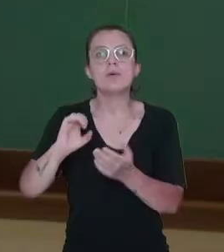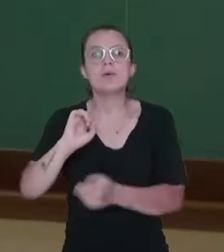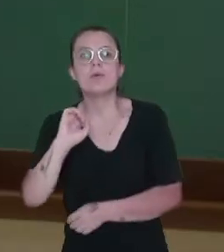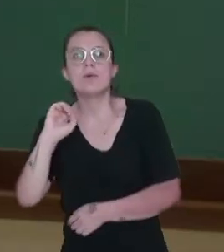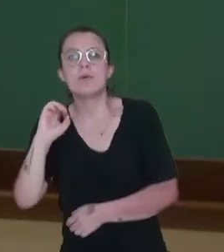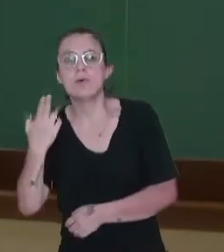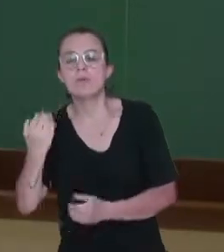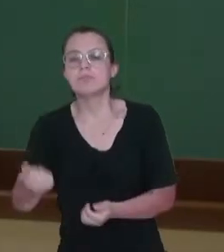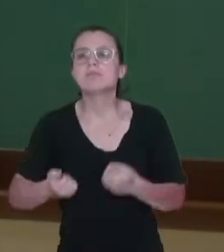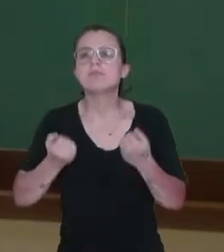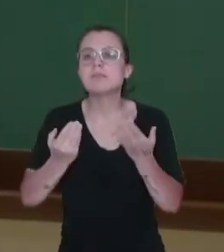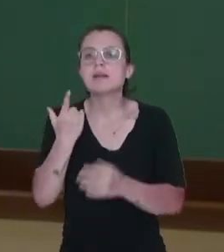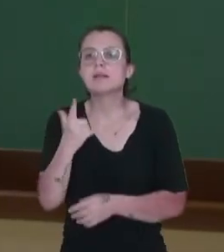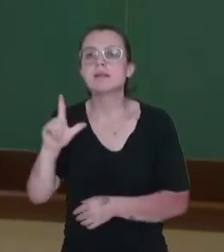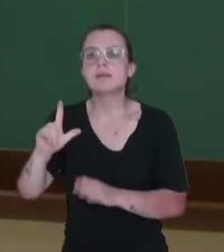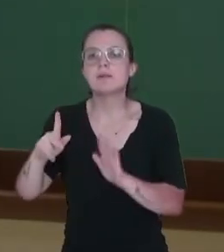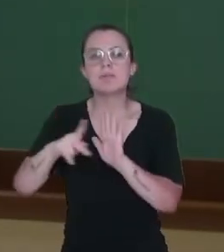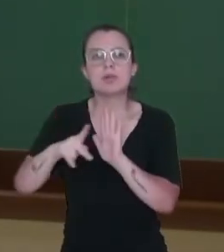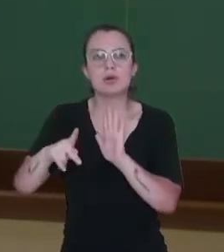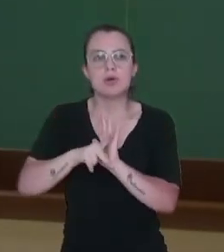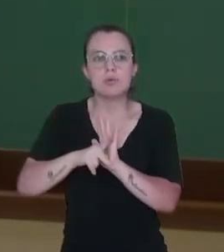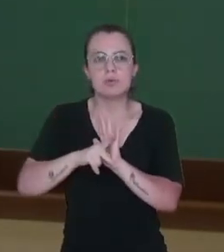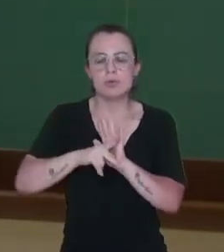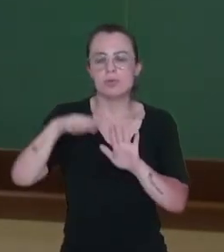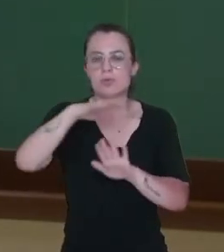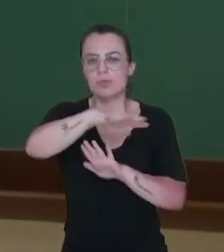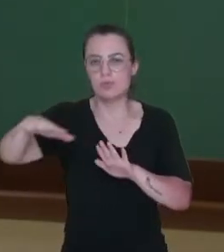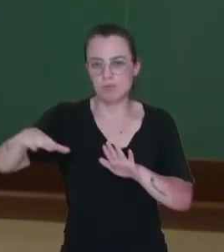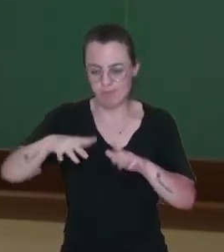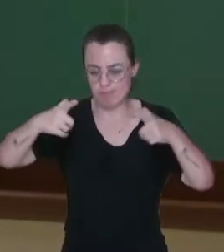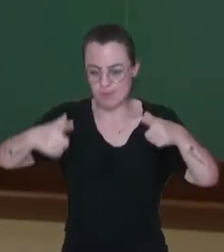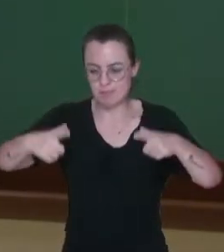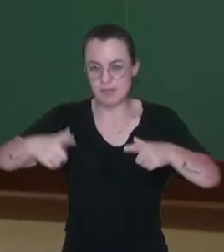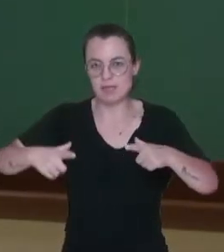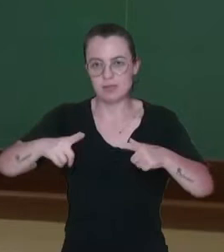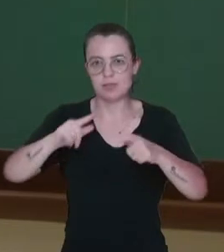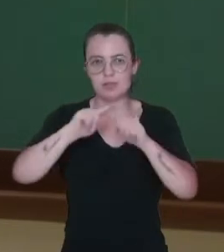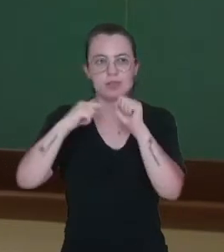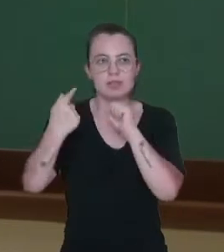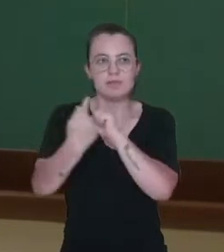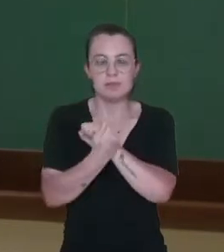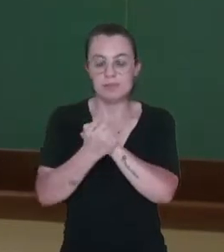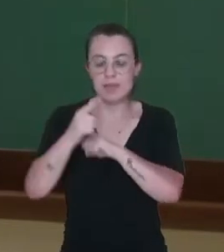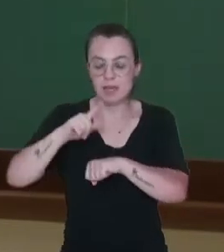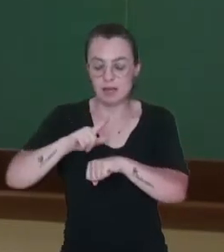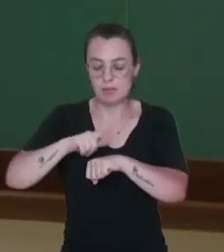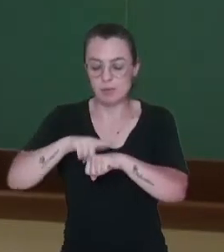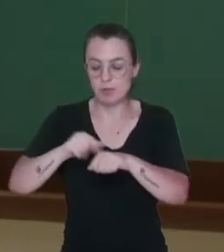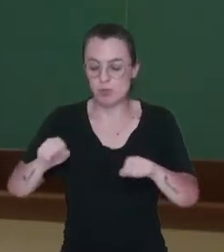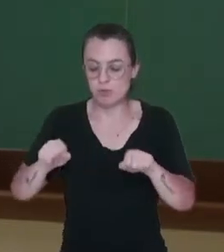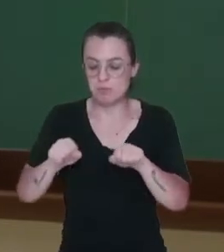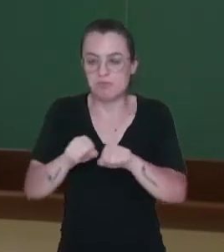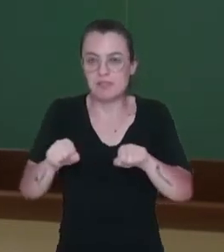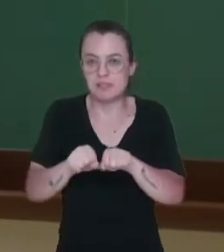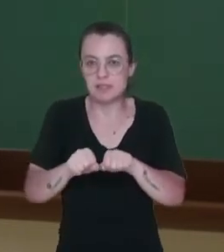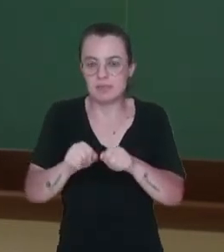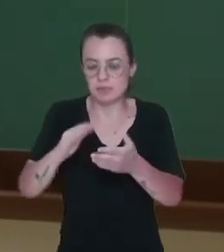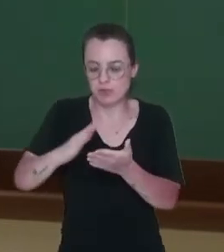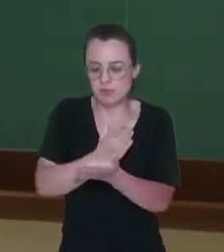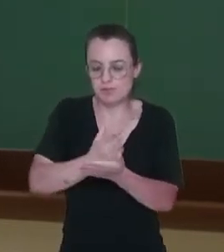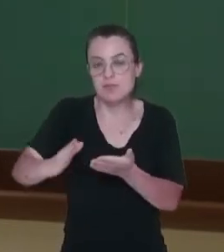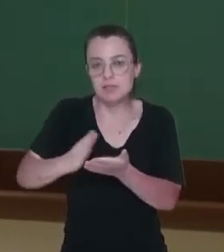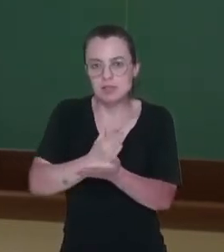espaço geográfico. Então a gente diz que regionalizar é a ação, é o ato de dividir o